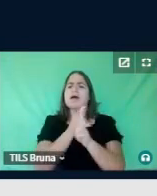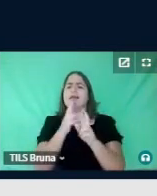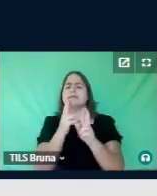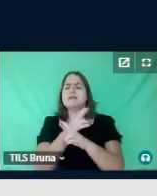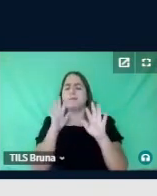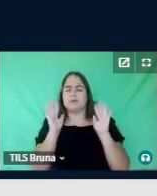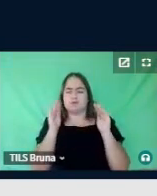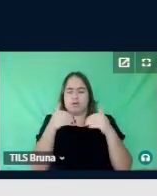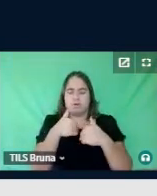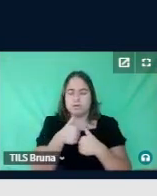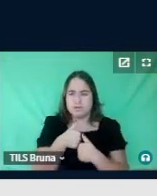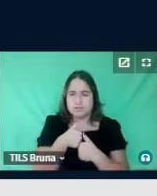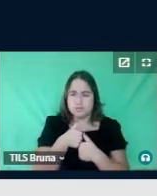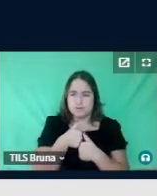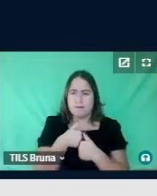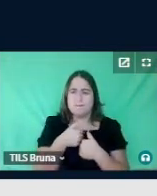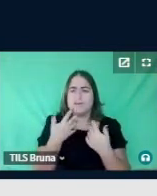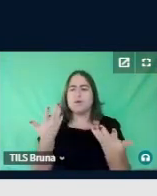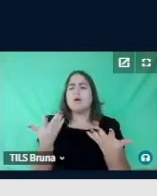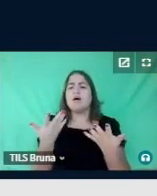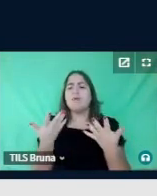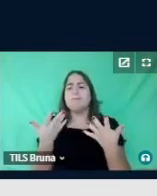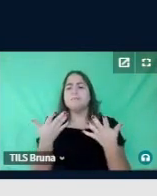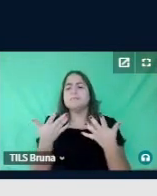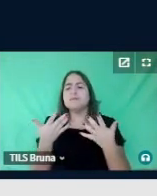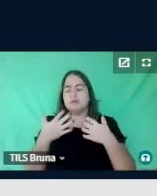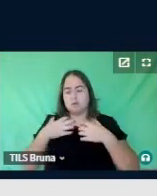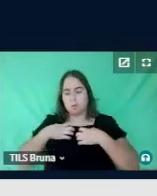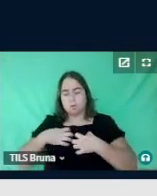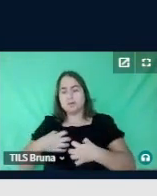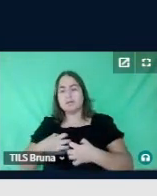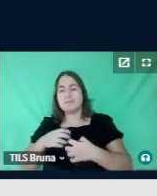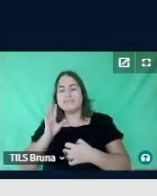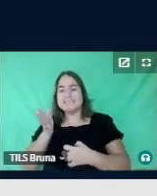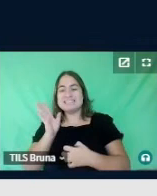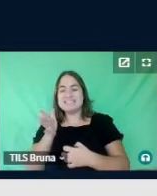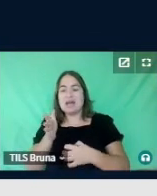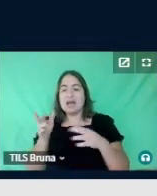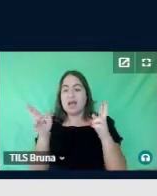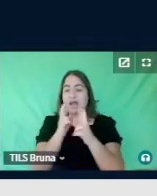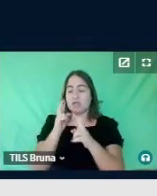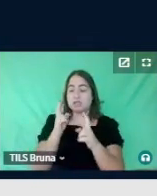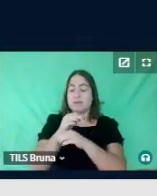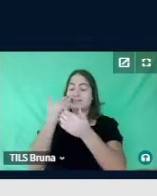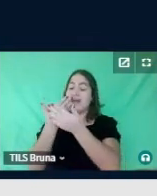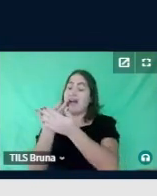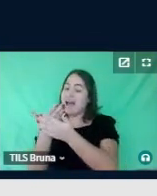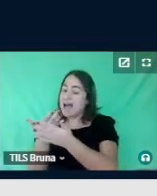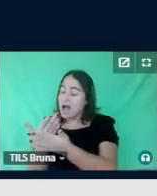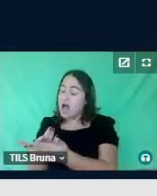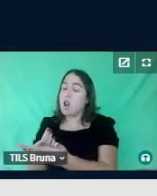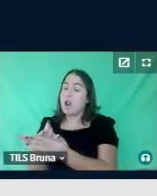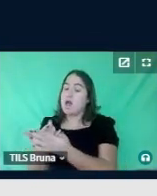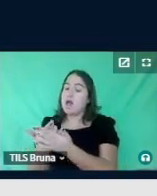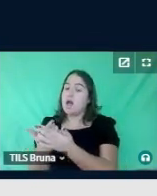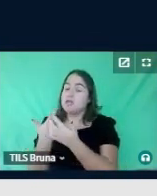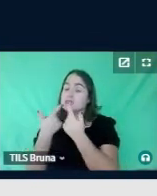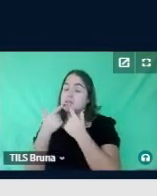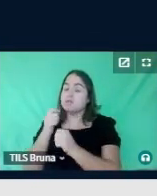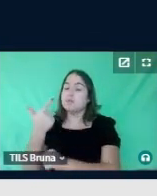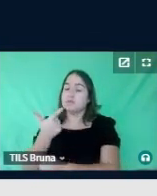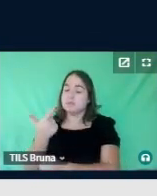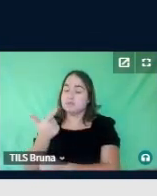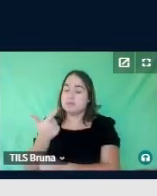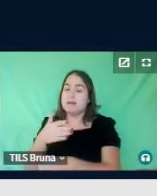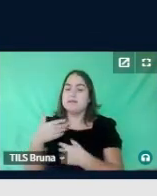autismo e quais comportamentos poderiam estar relacionados ao evento à aula de língua estrangeira. Nós gostaríamos de enfatizar aqui